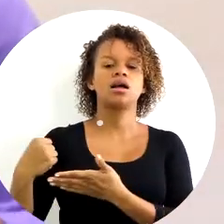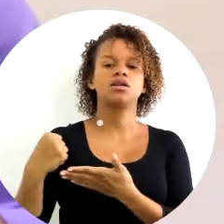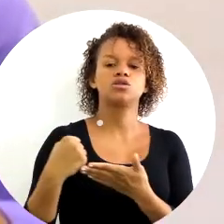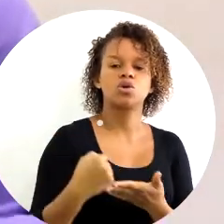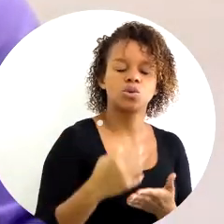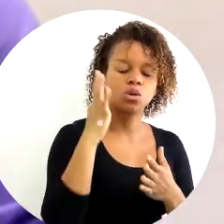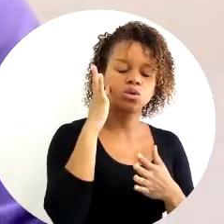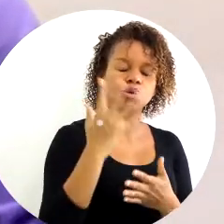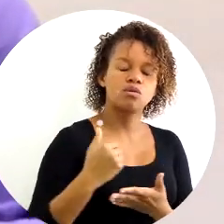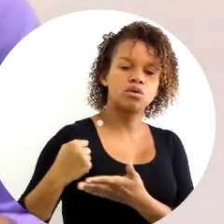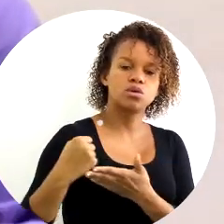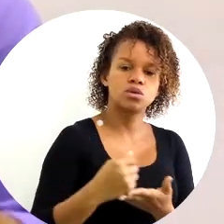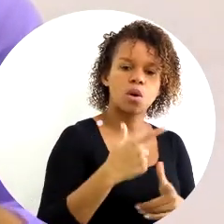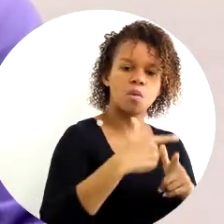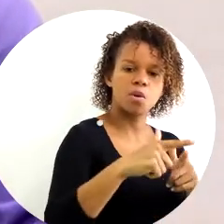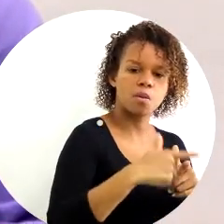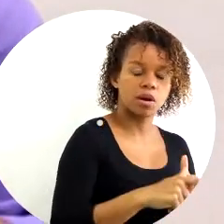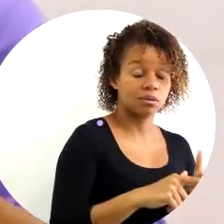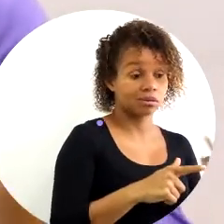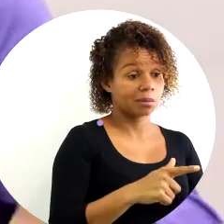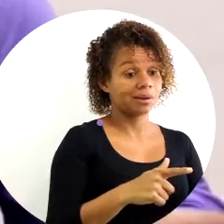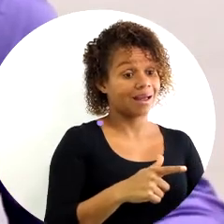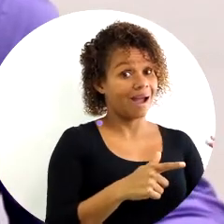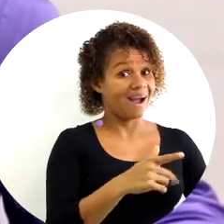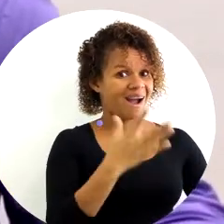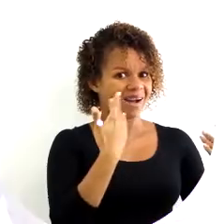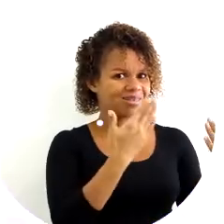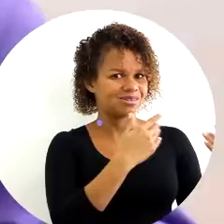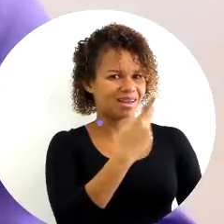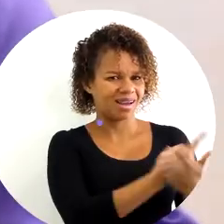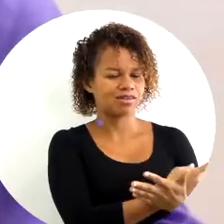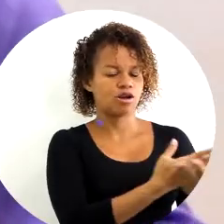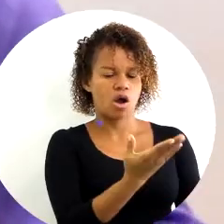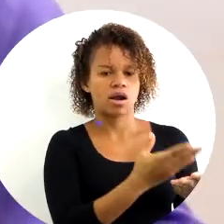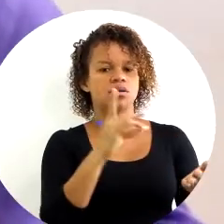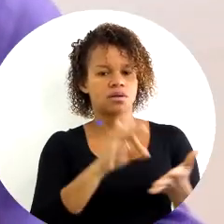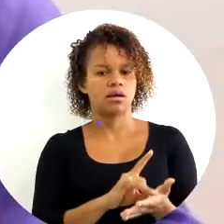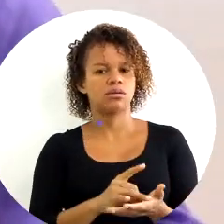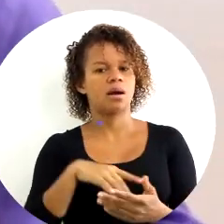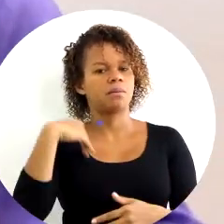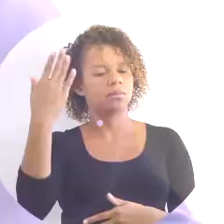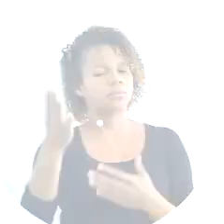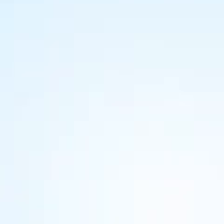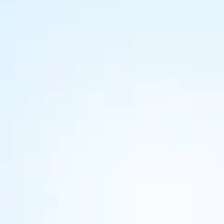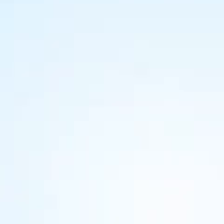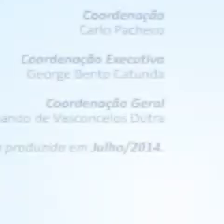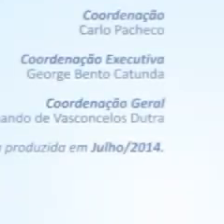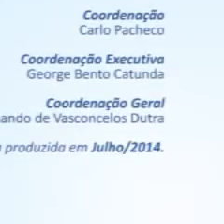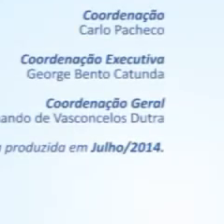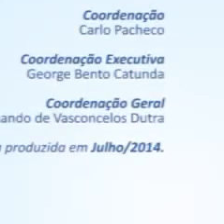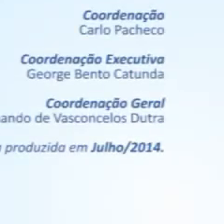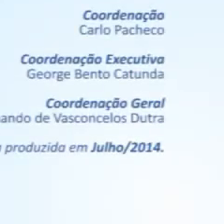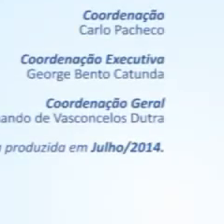àquilo que precisa de solução, dar qualidade àquilo que não tinha qualidade. Nos vemos na próxima. Um abraço. Até mais.